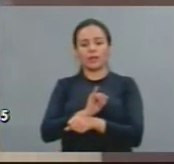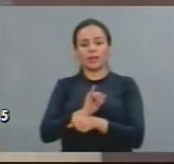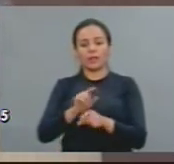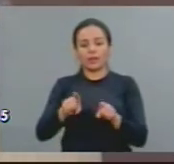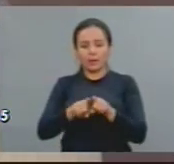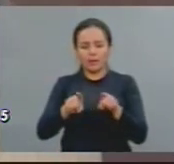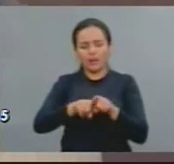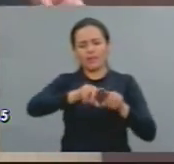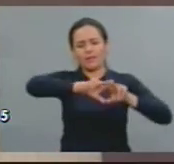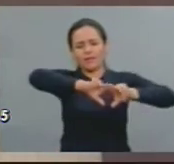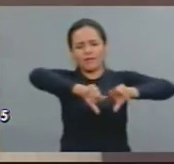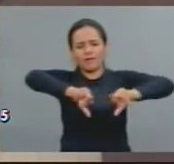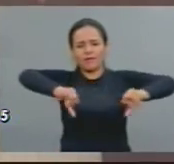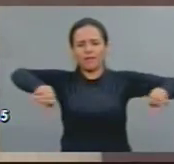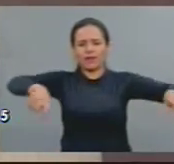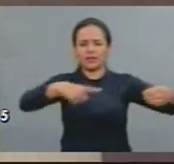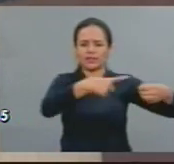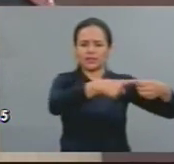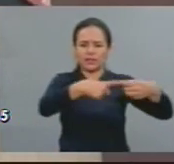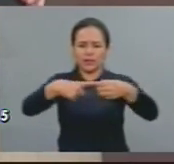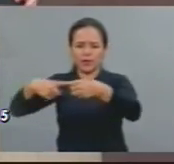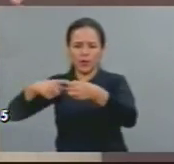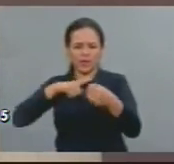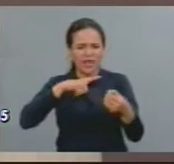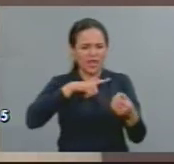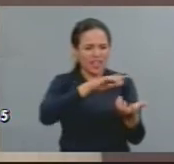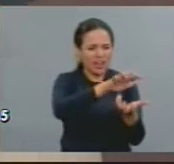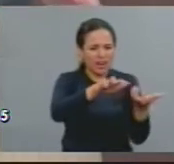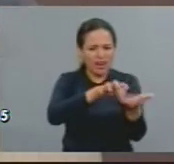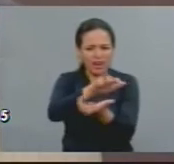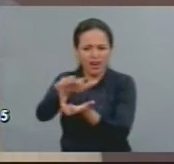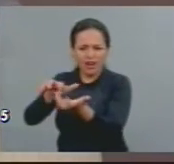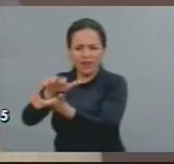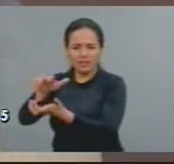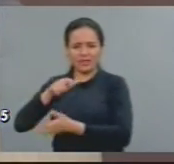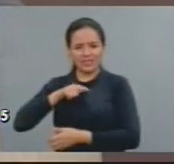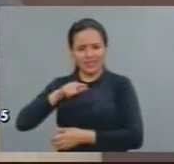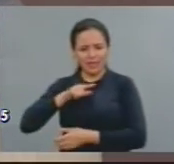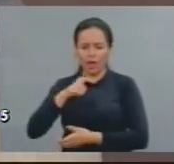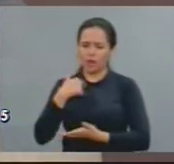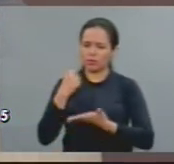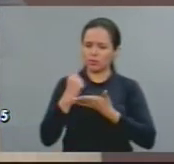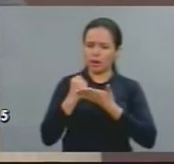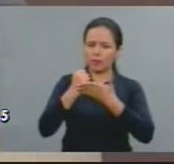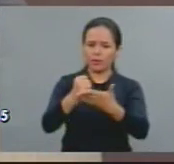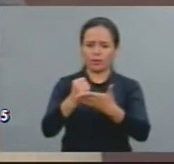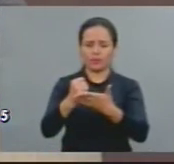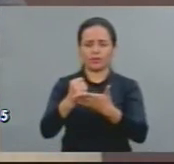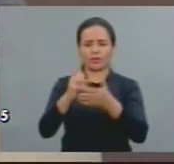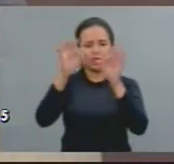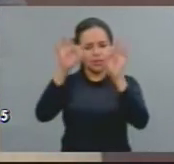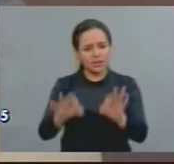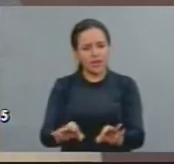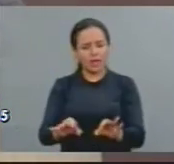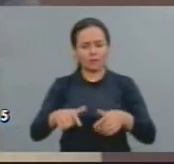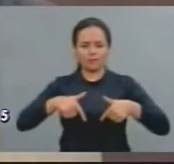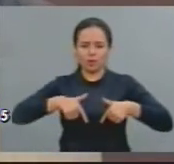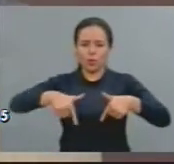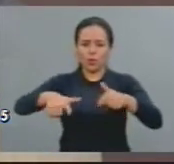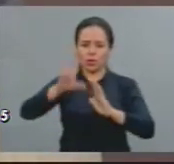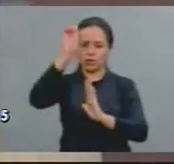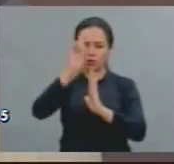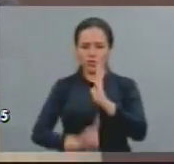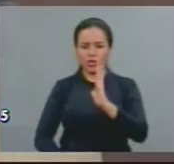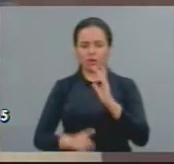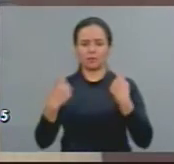Quichelô, todos estes no Brasil, no Ceará em particular, que